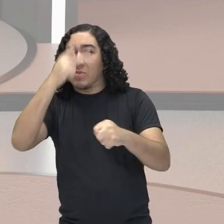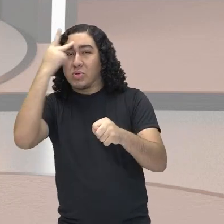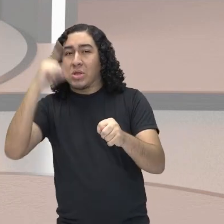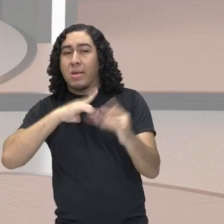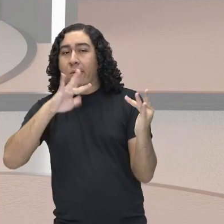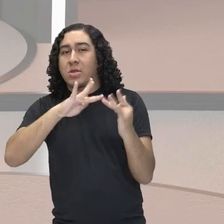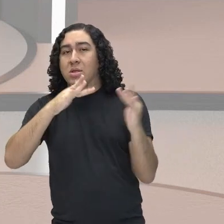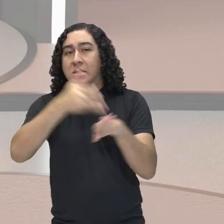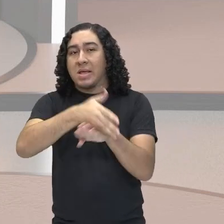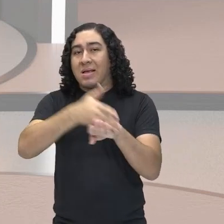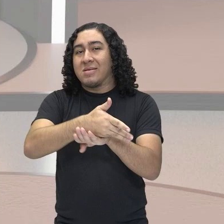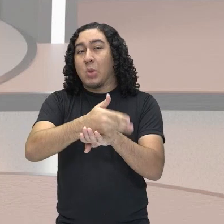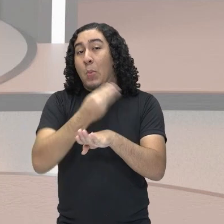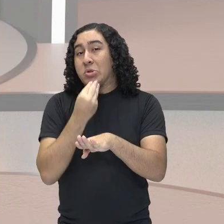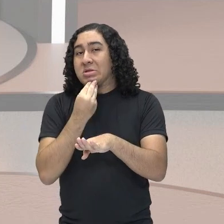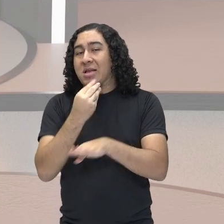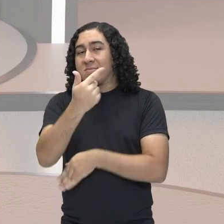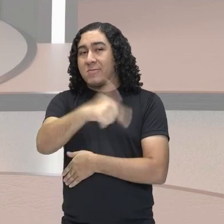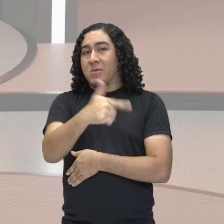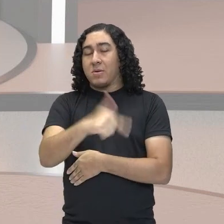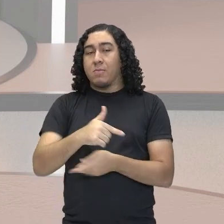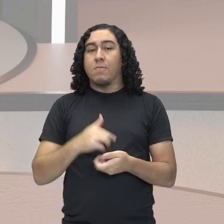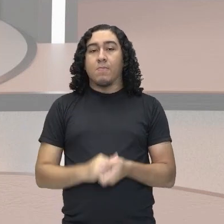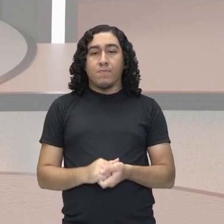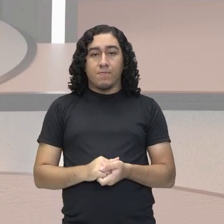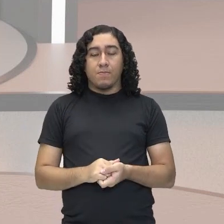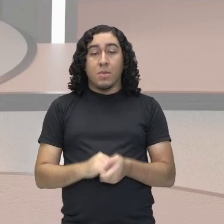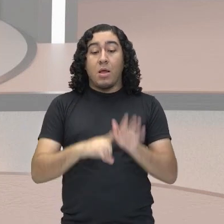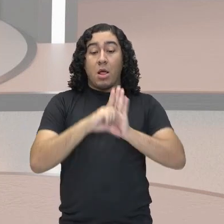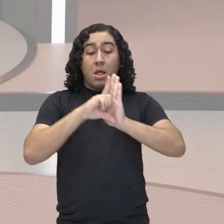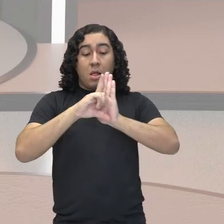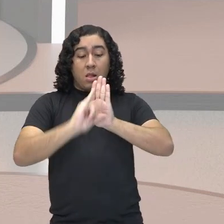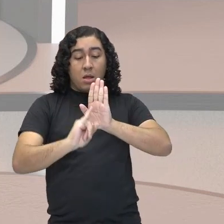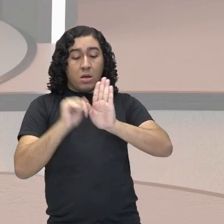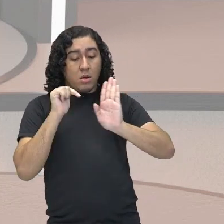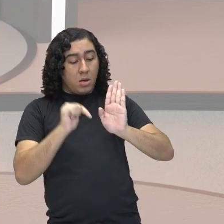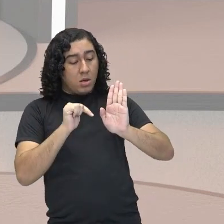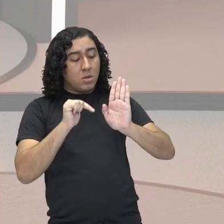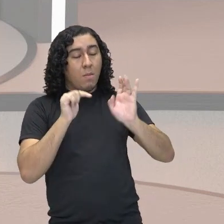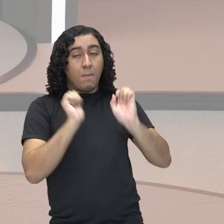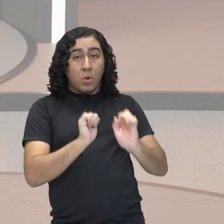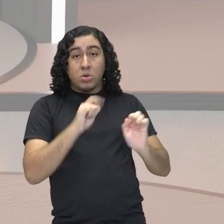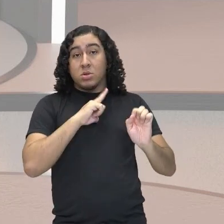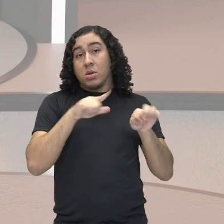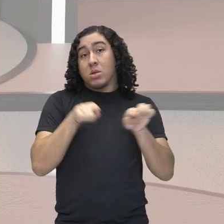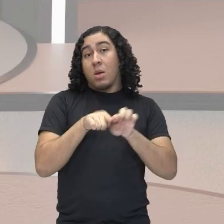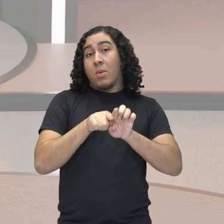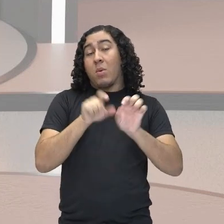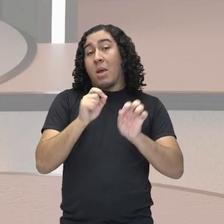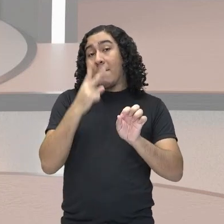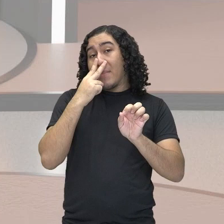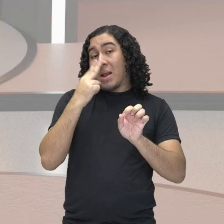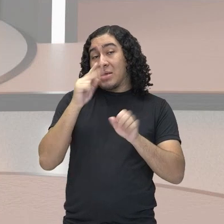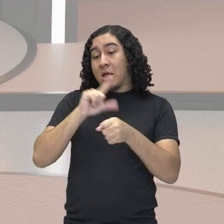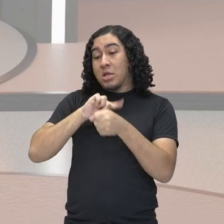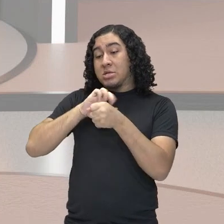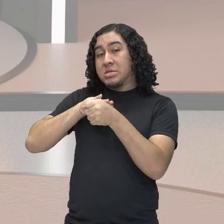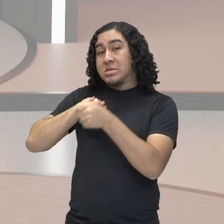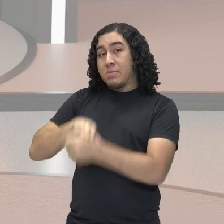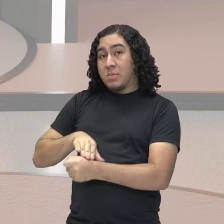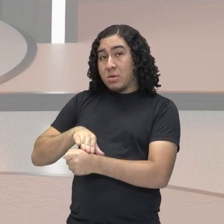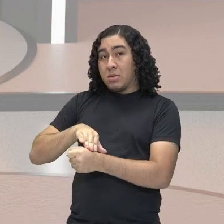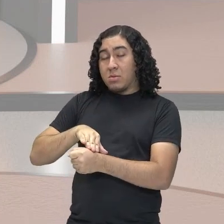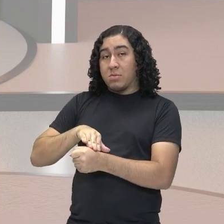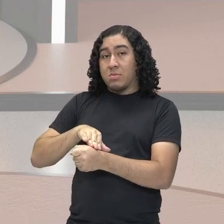que a legislação também pode exercer um papel discriminatório em relação